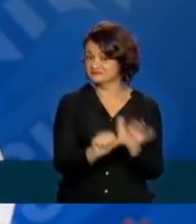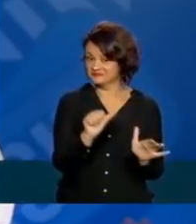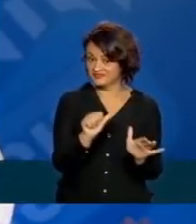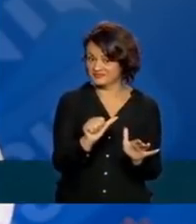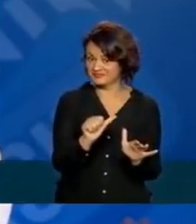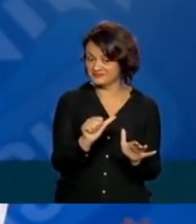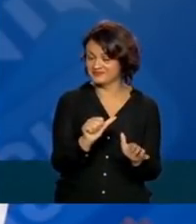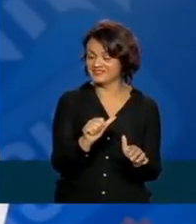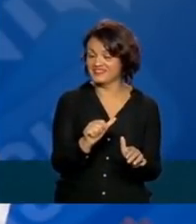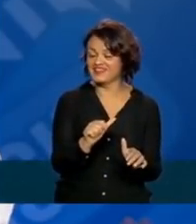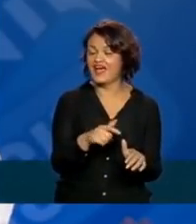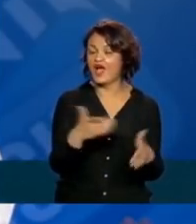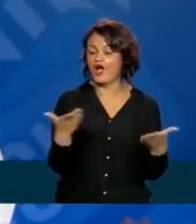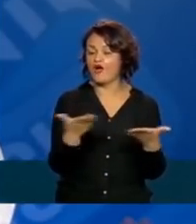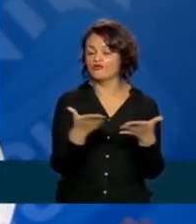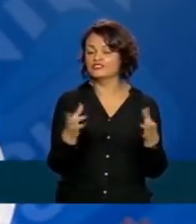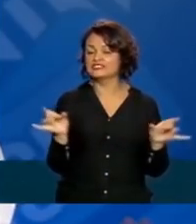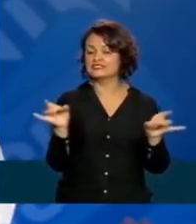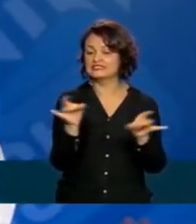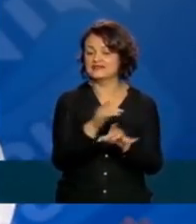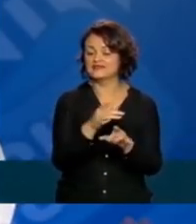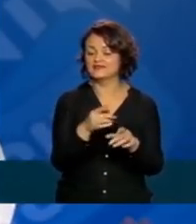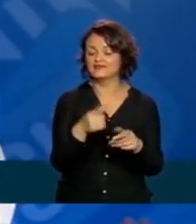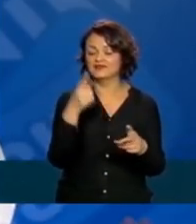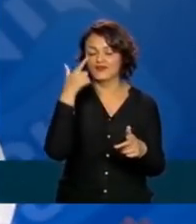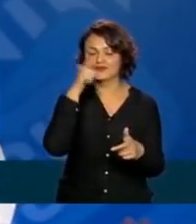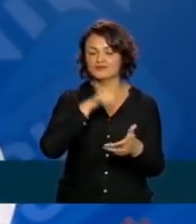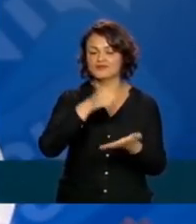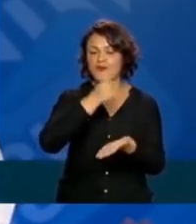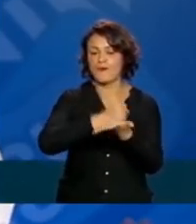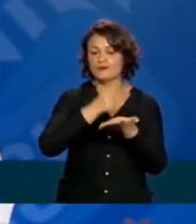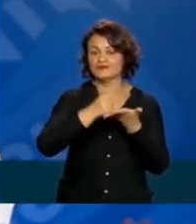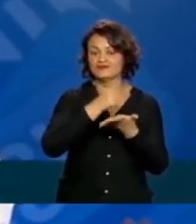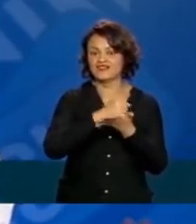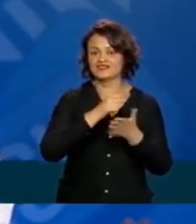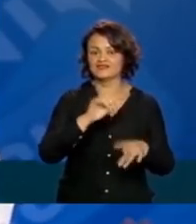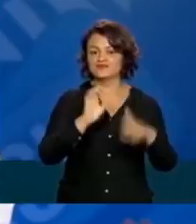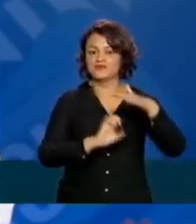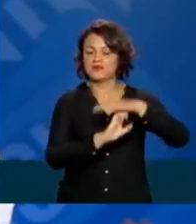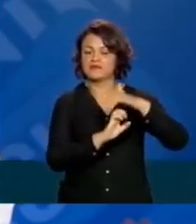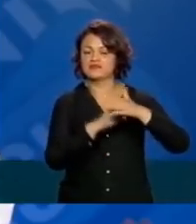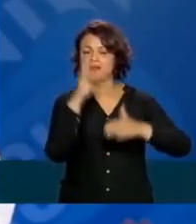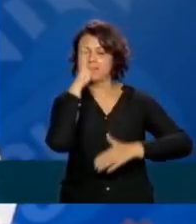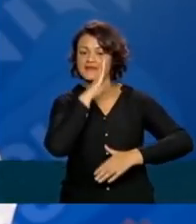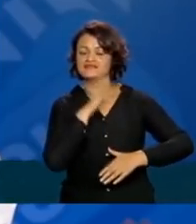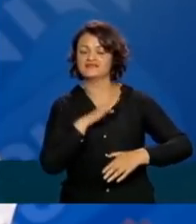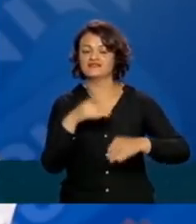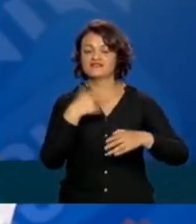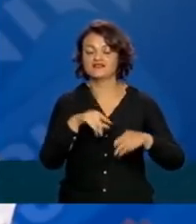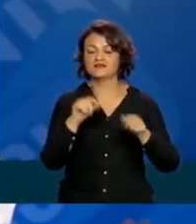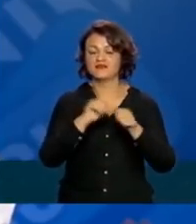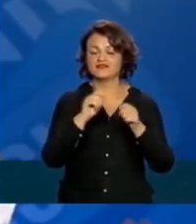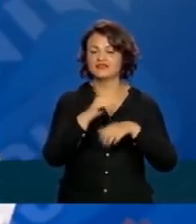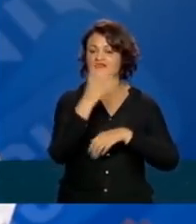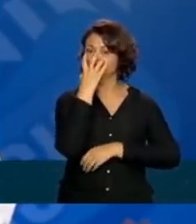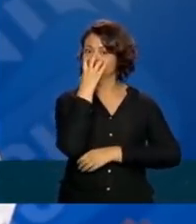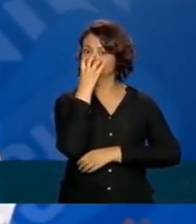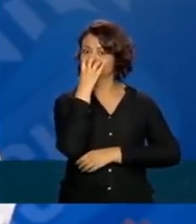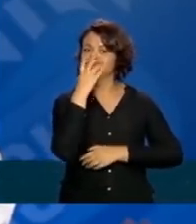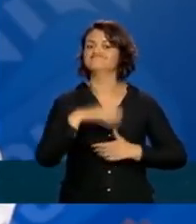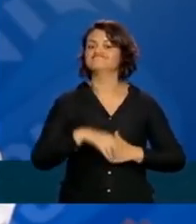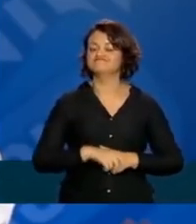É que nós fechamos hoje o primeiro contrato com empresa brasileira para aquisição e entrega de respiradores.